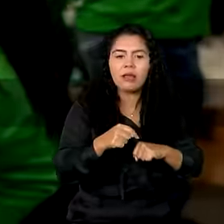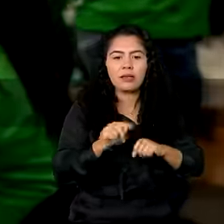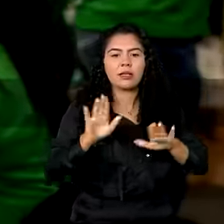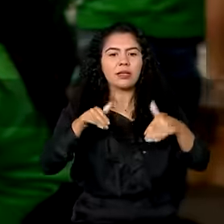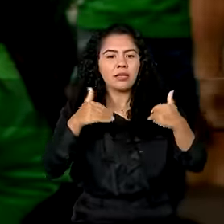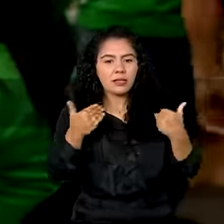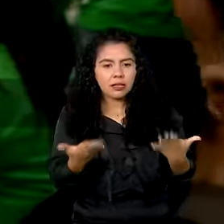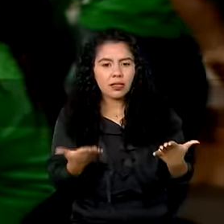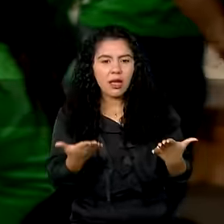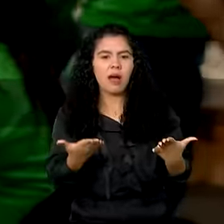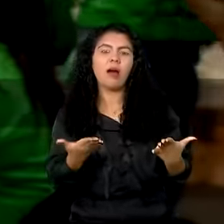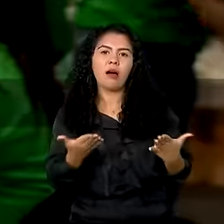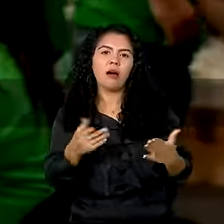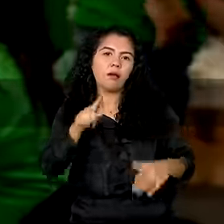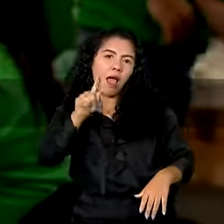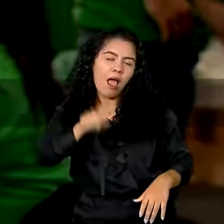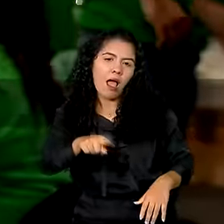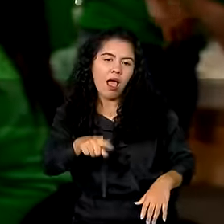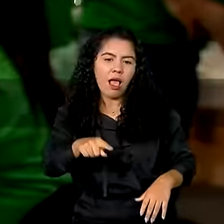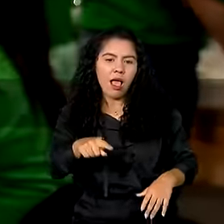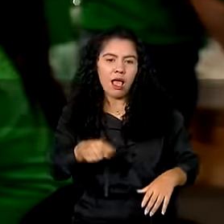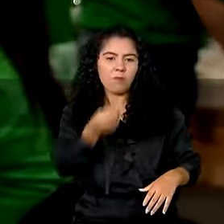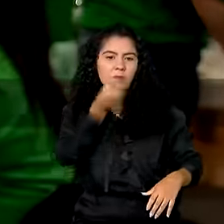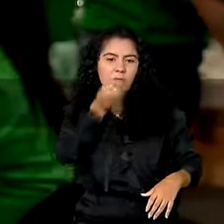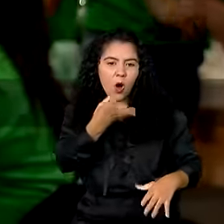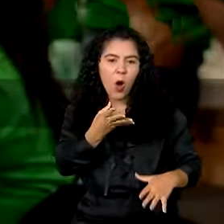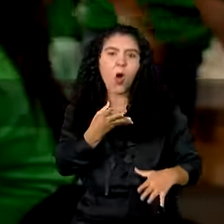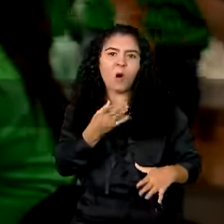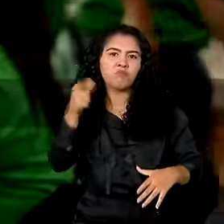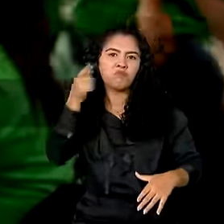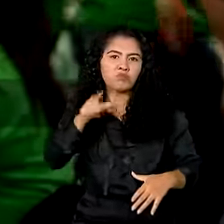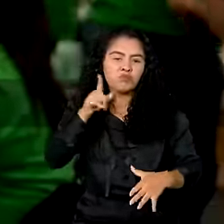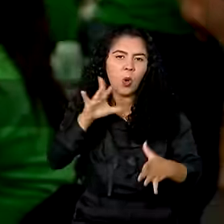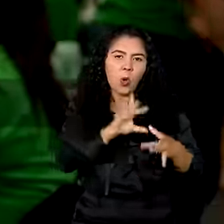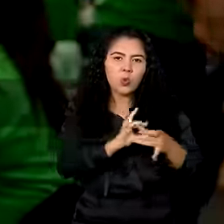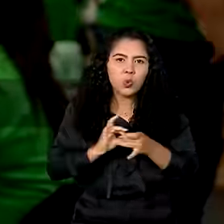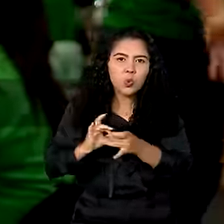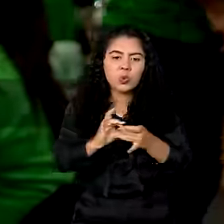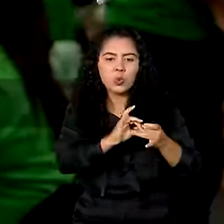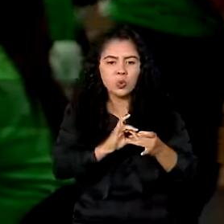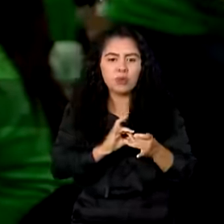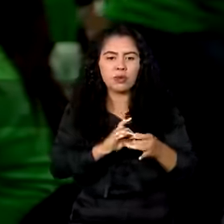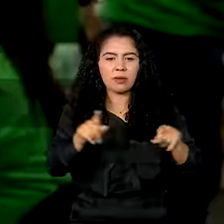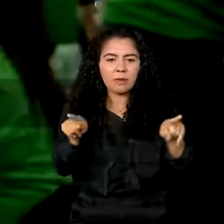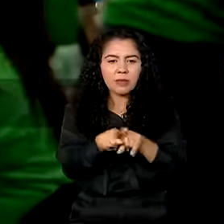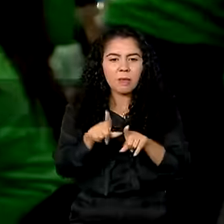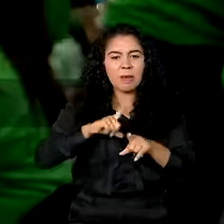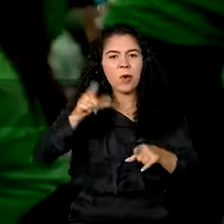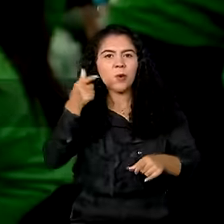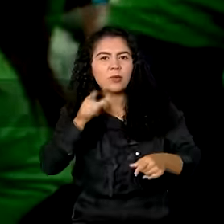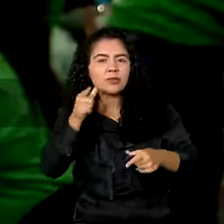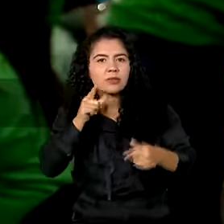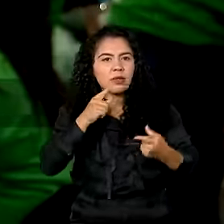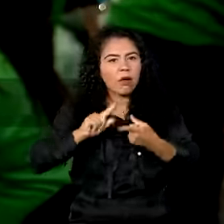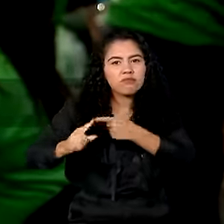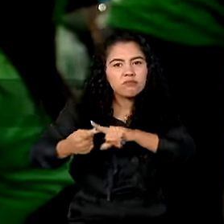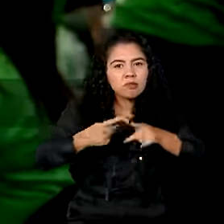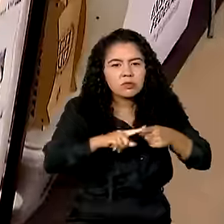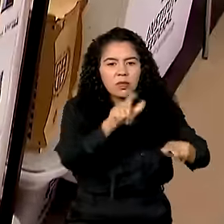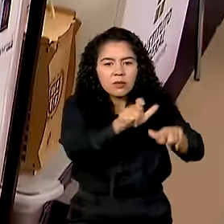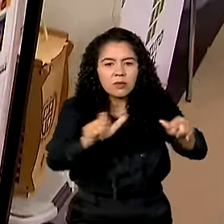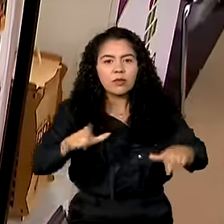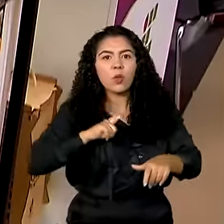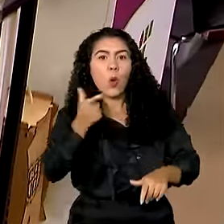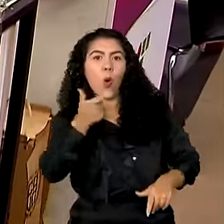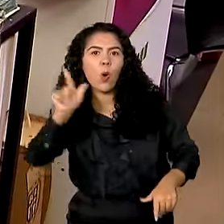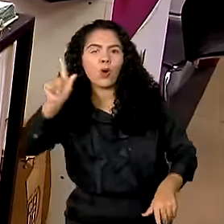então é bem unido, porque posso falar com pessoas que eu não conhecia antes, em outro idioma.